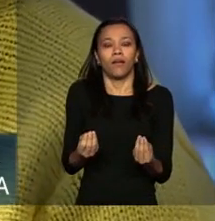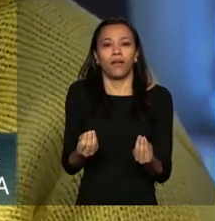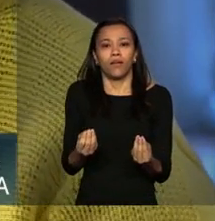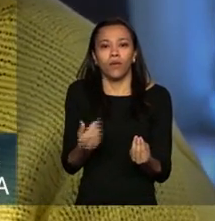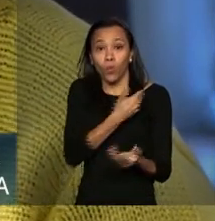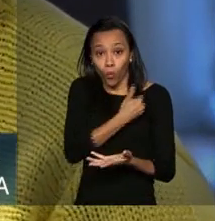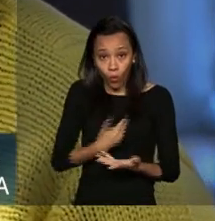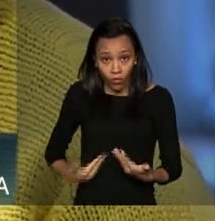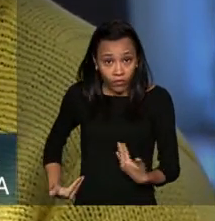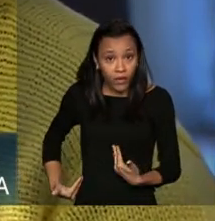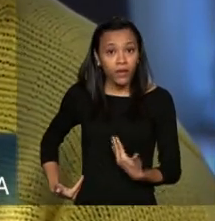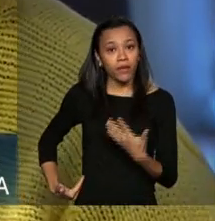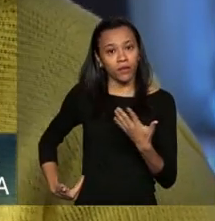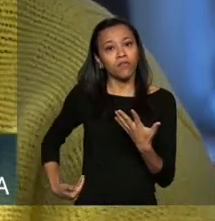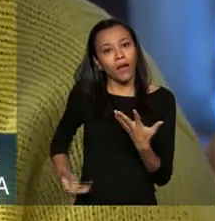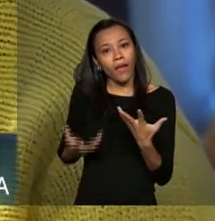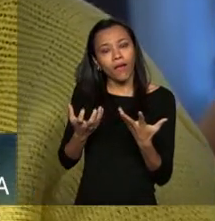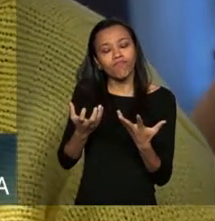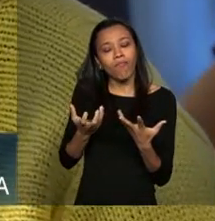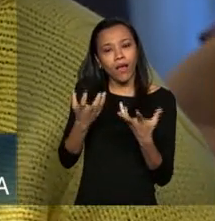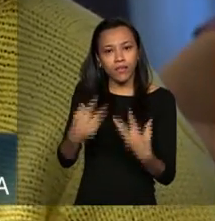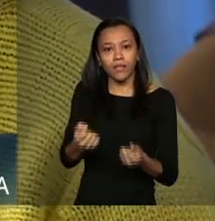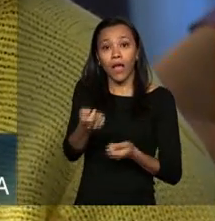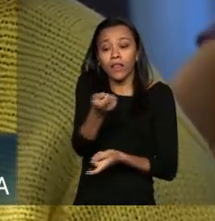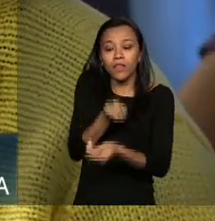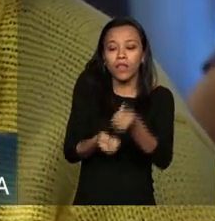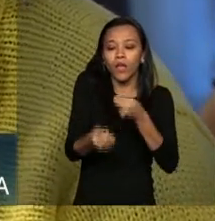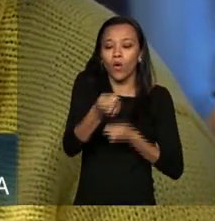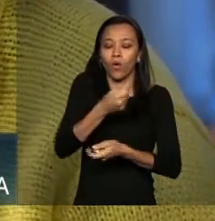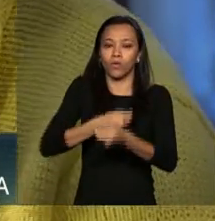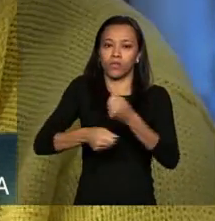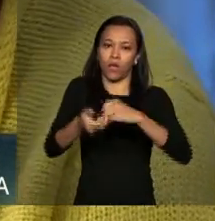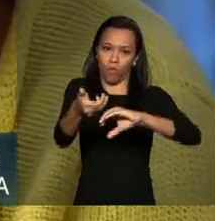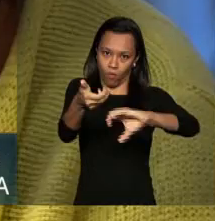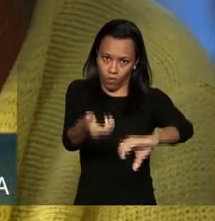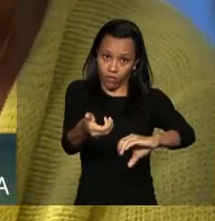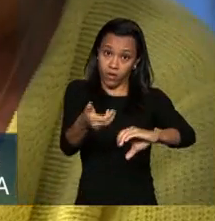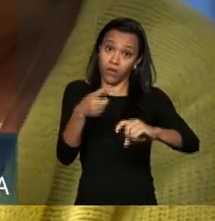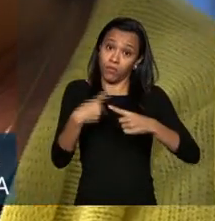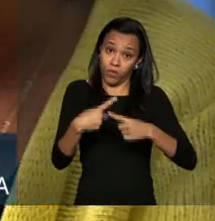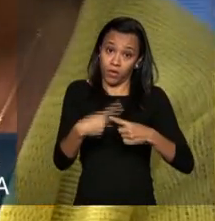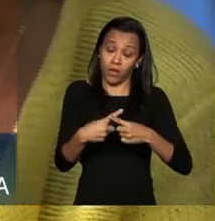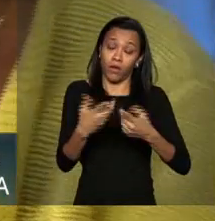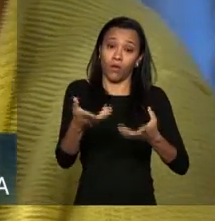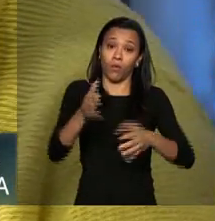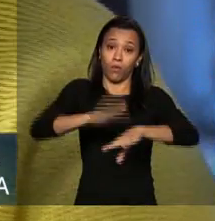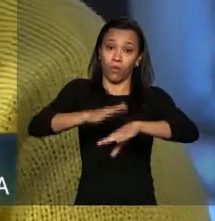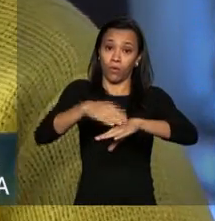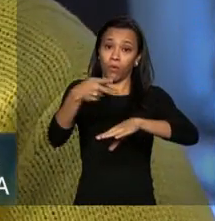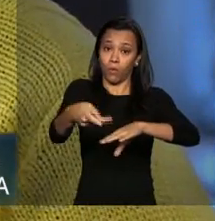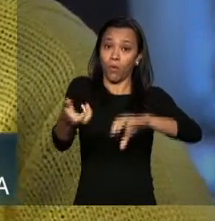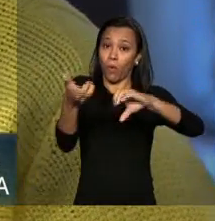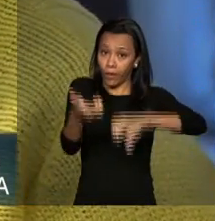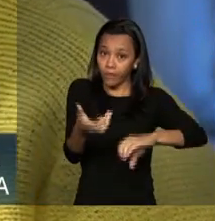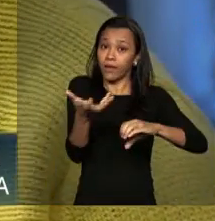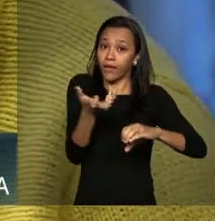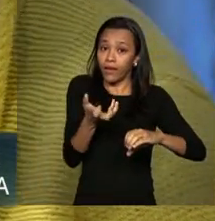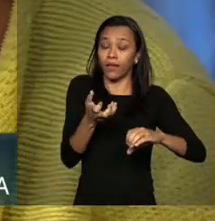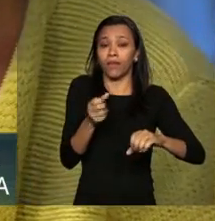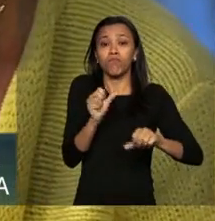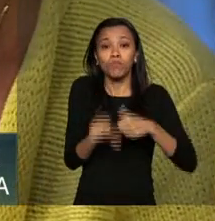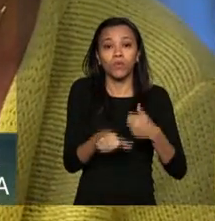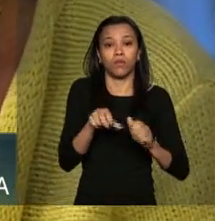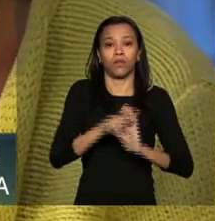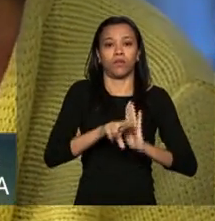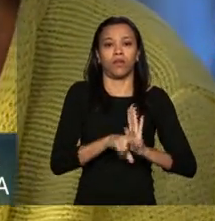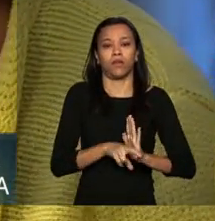governo aceita negociar com o Congresso porque certamente o Congresso vai querer mexer nessa regra e por último eu queria perguntar para o ministro Nelson Barbosa